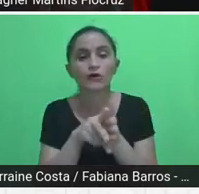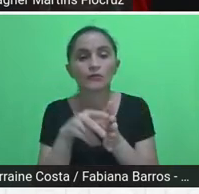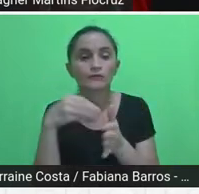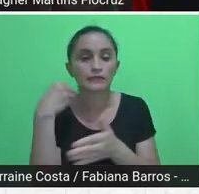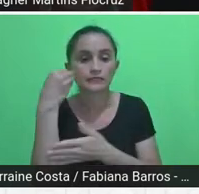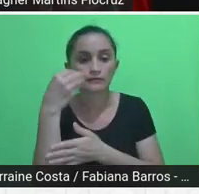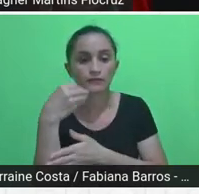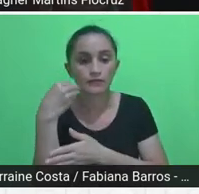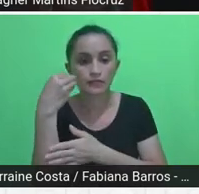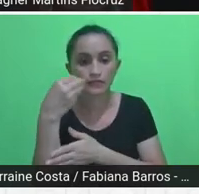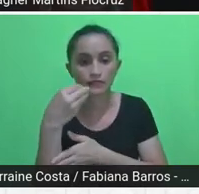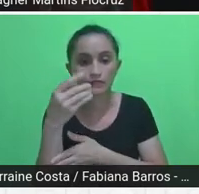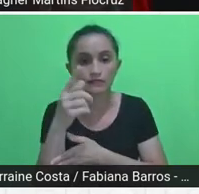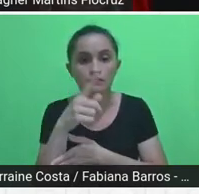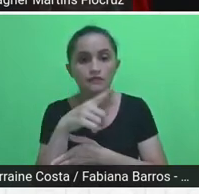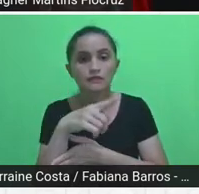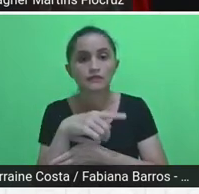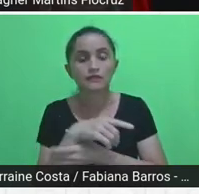conhecer já,